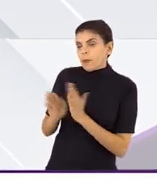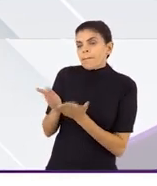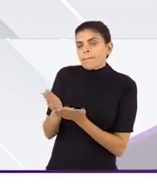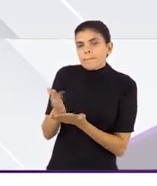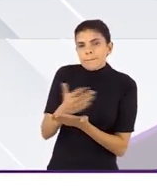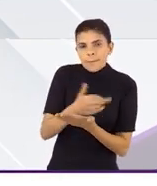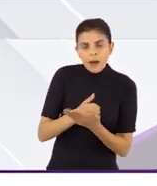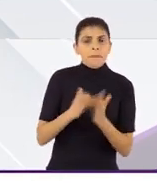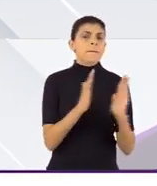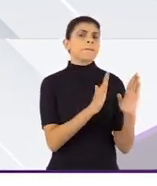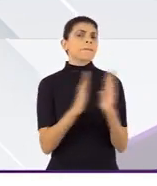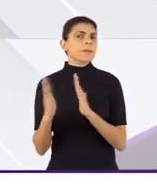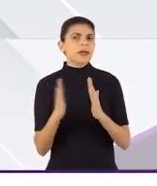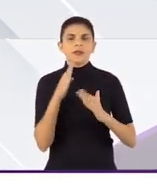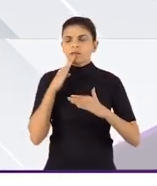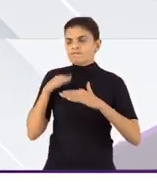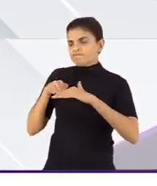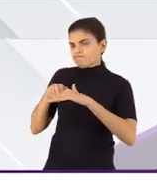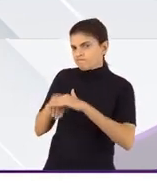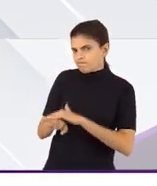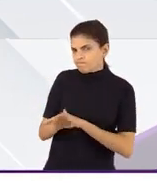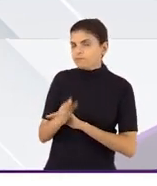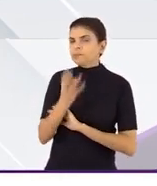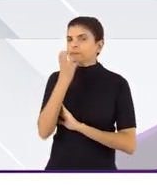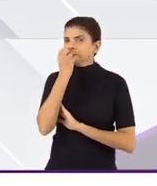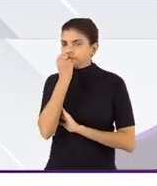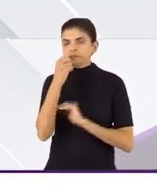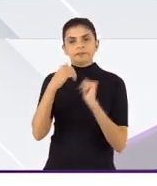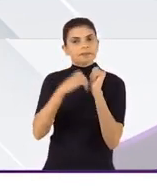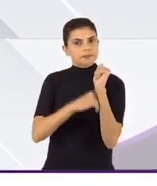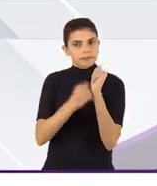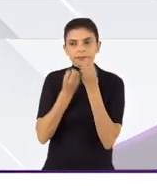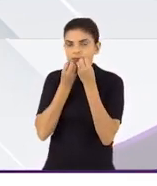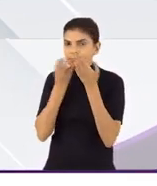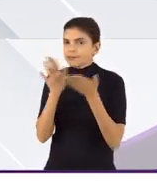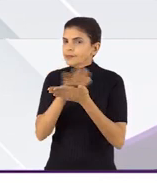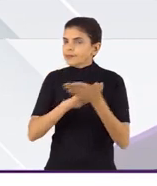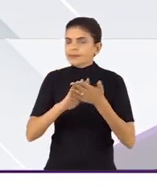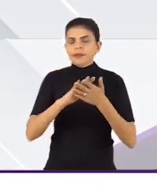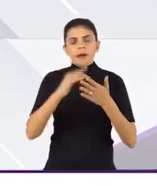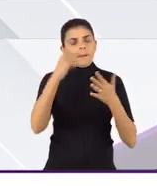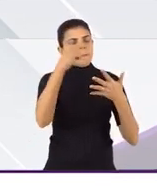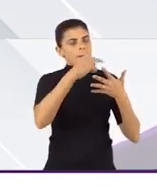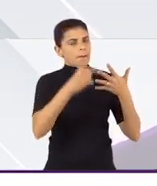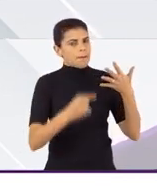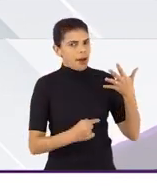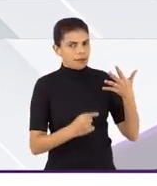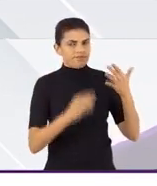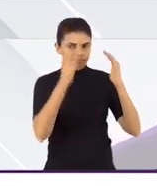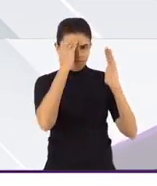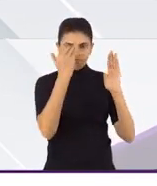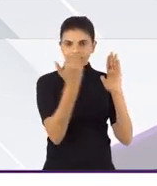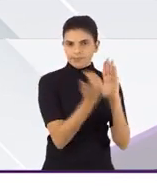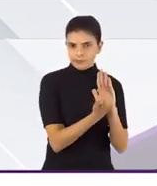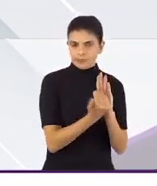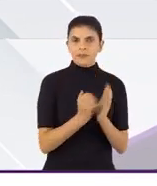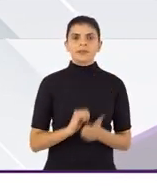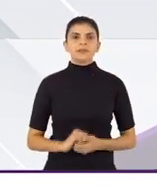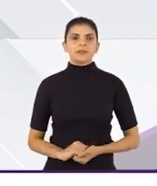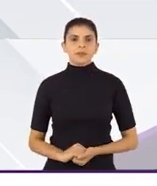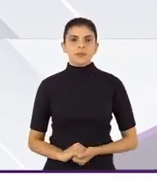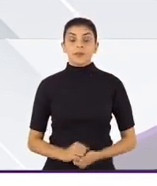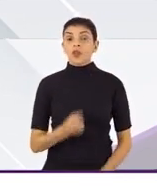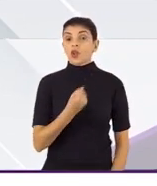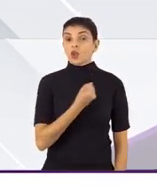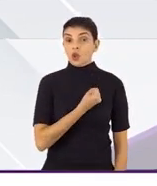pesquisa, qual o período que isso deve ser feito e outros aspectos fundamentais a serem observados.